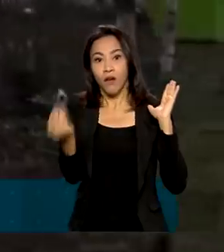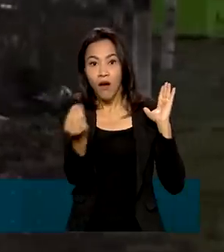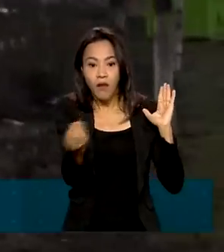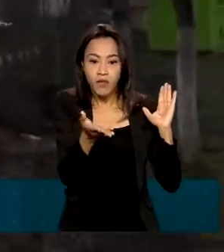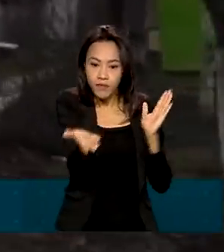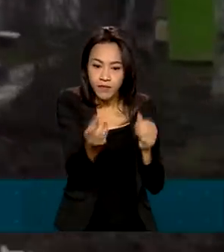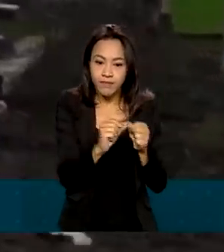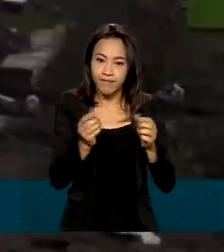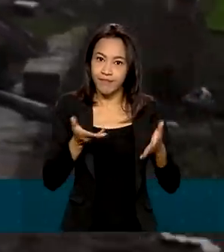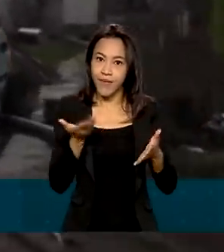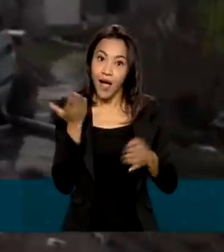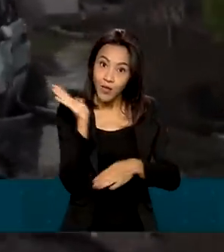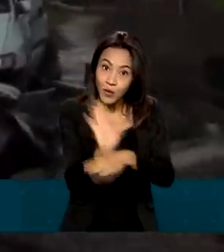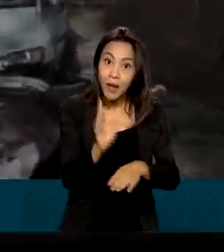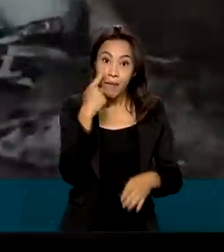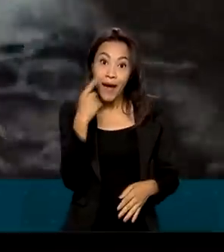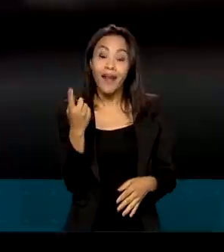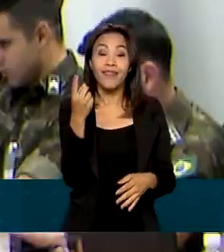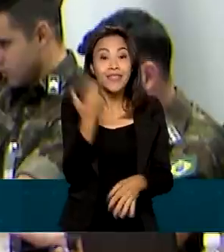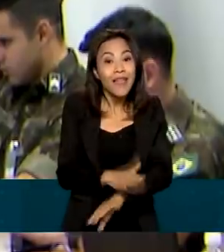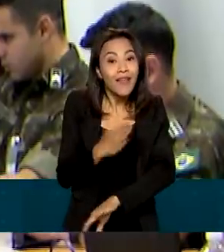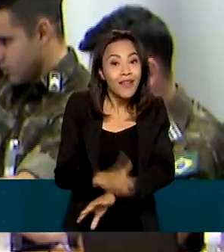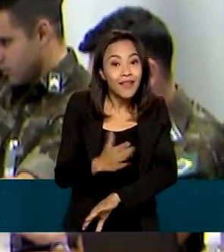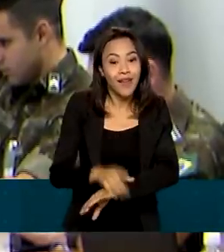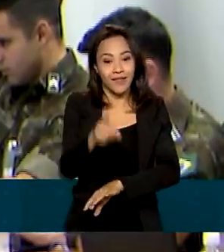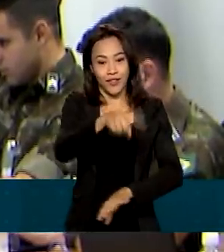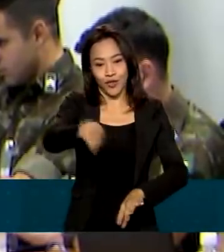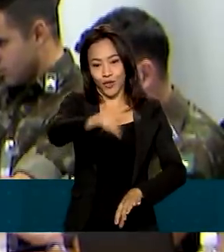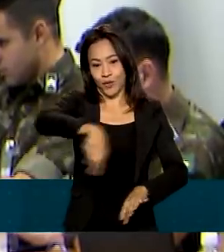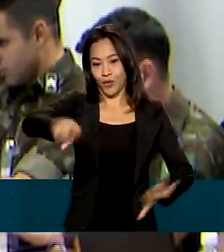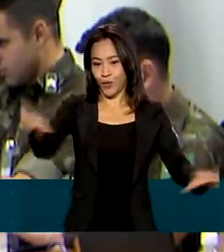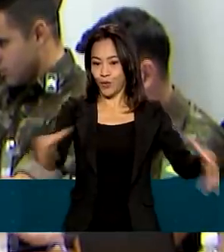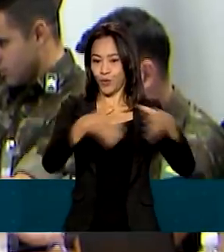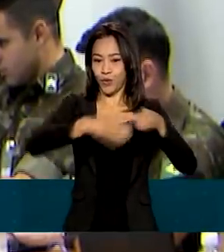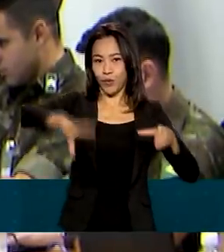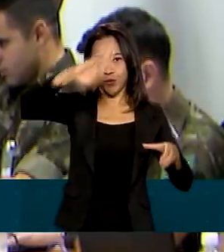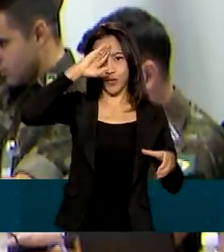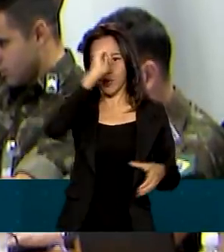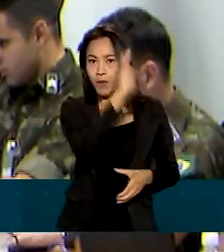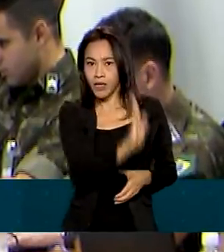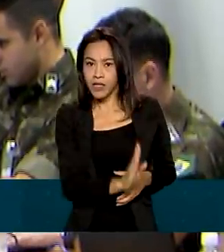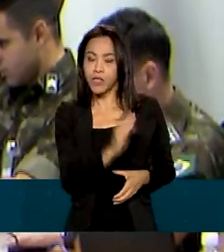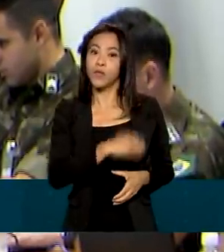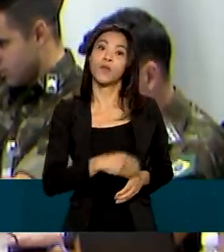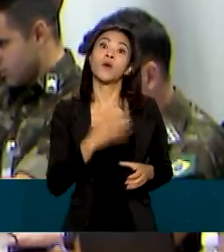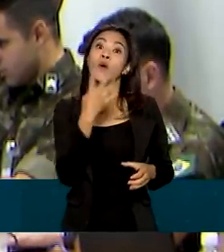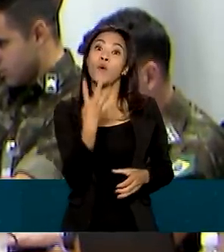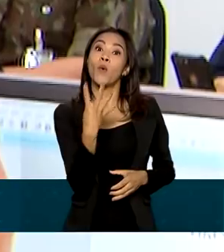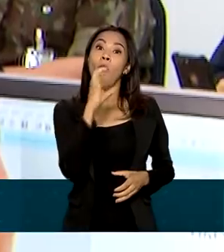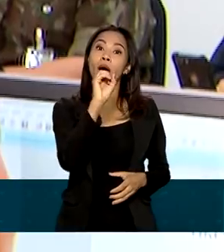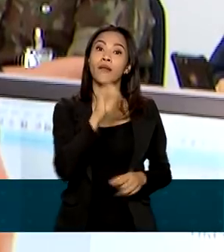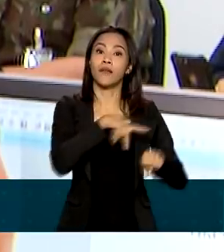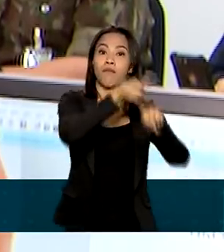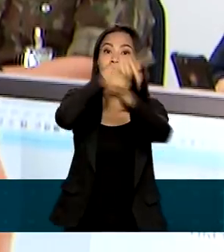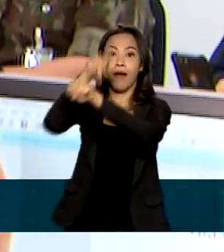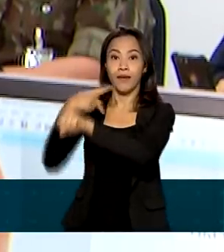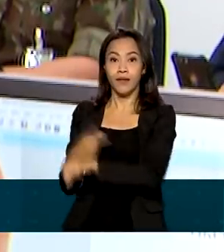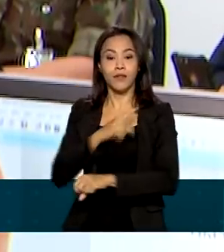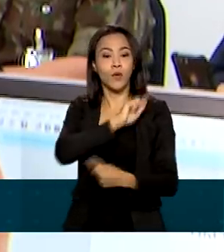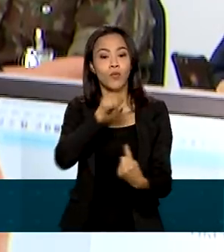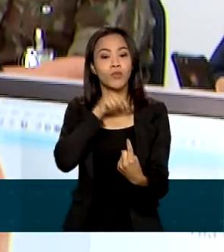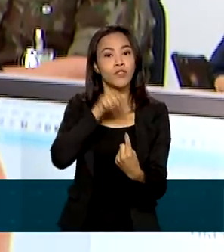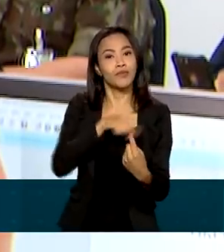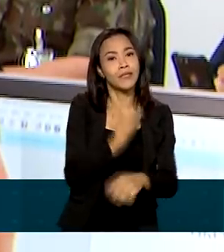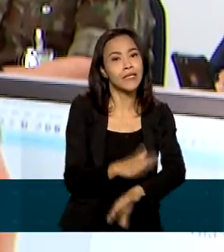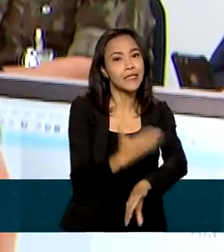humanitários? Para simular essa situação, militares brasileiros se uniram a mais de 40 países no exercício para